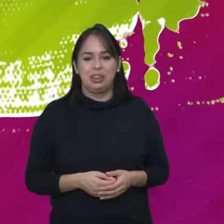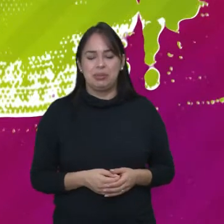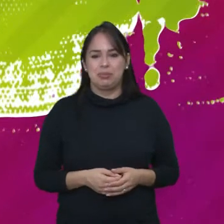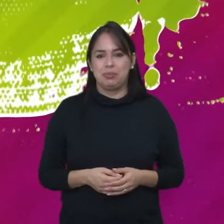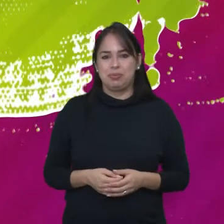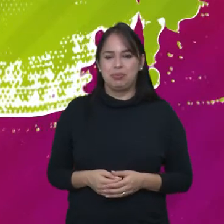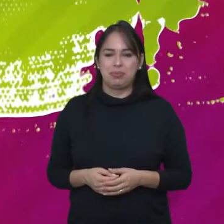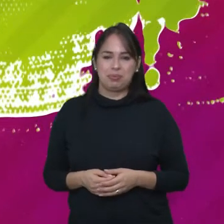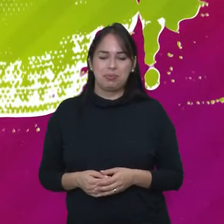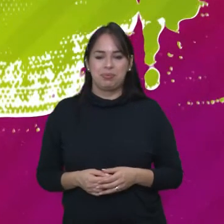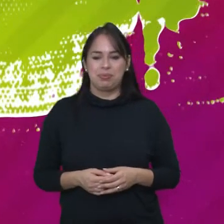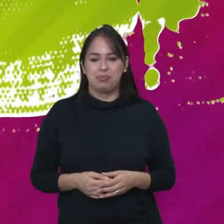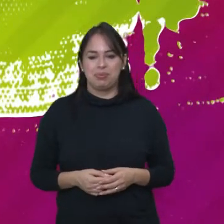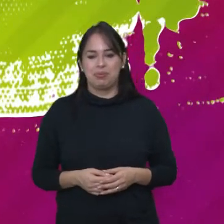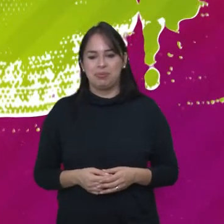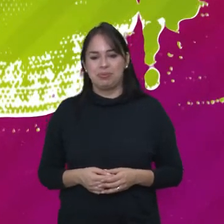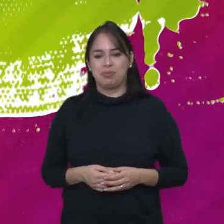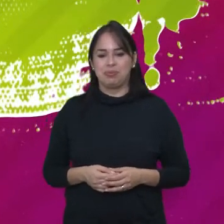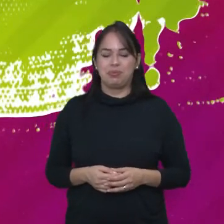Começou